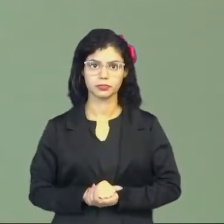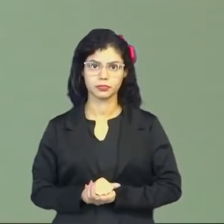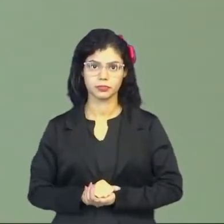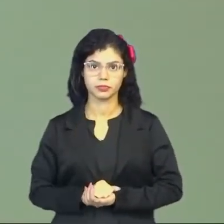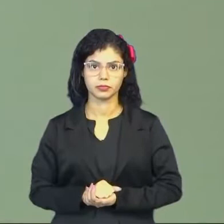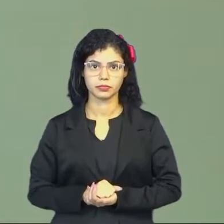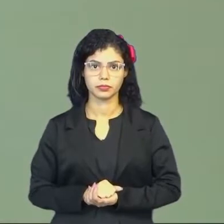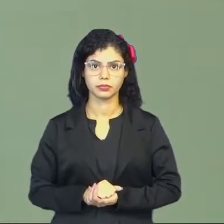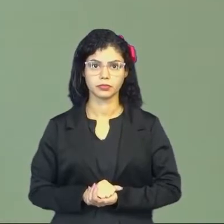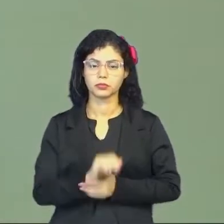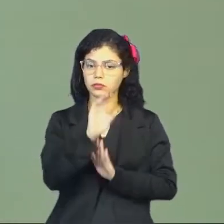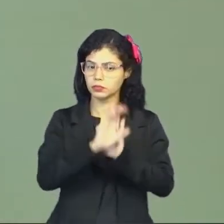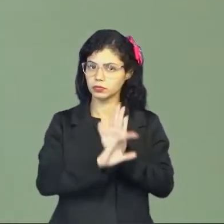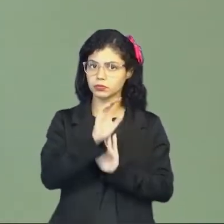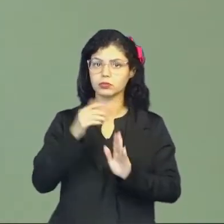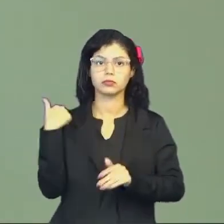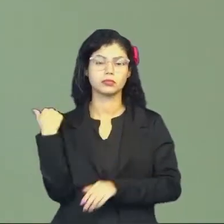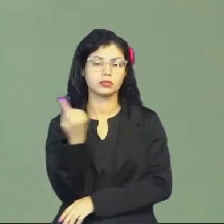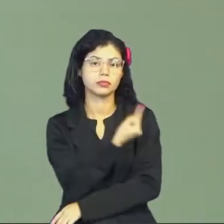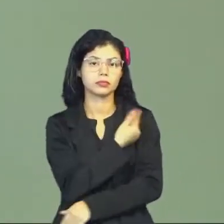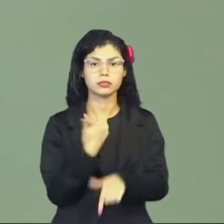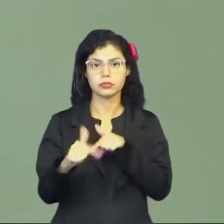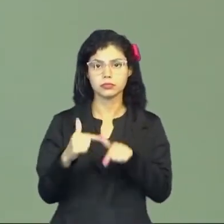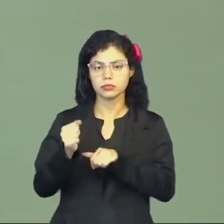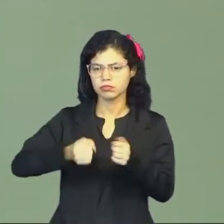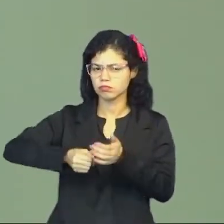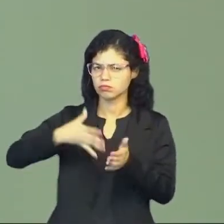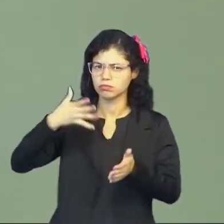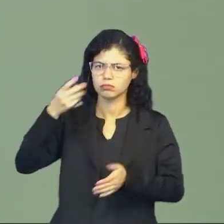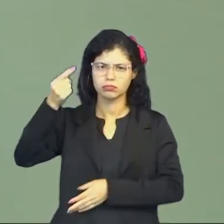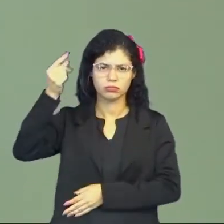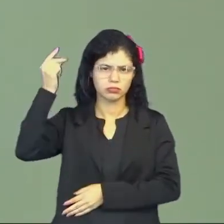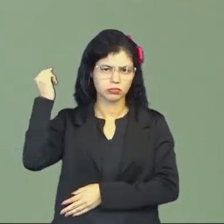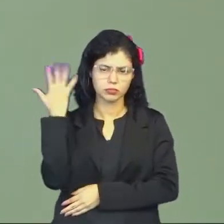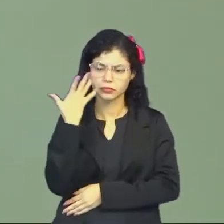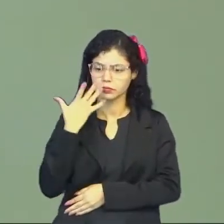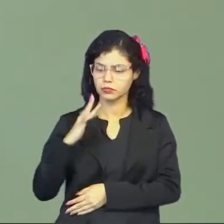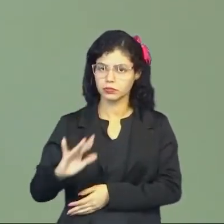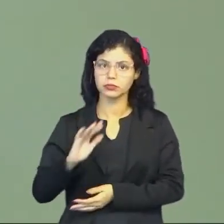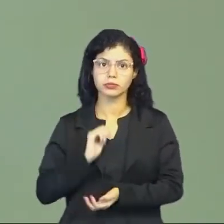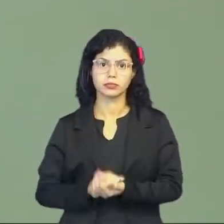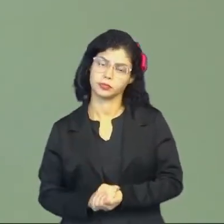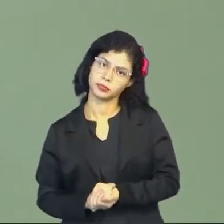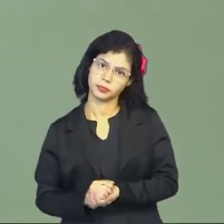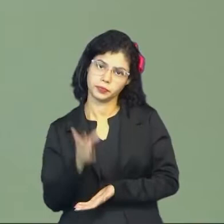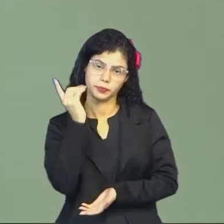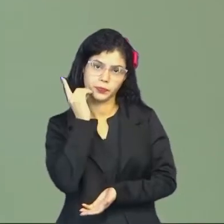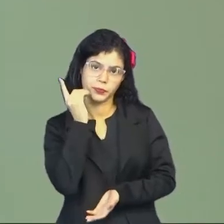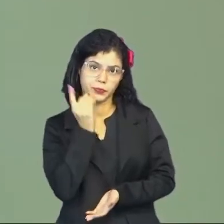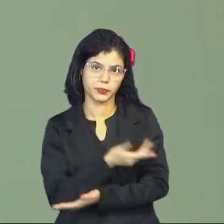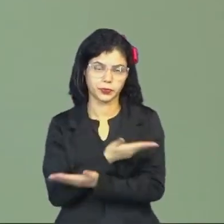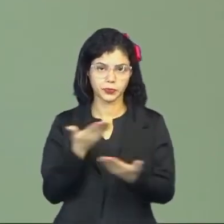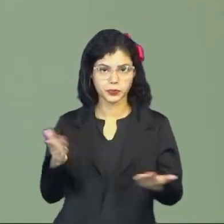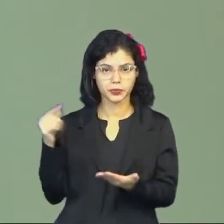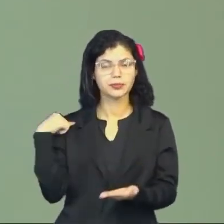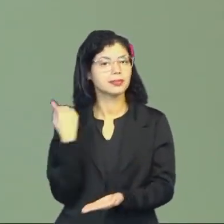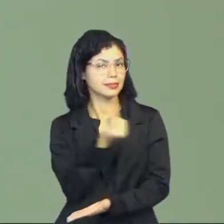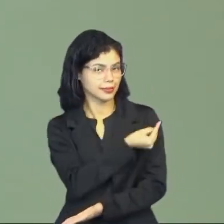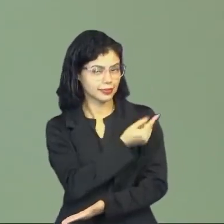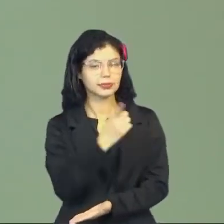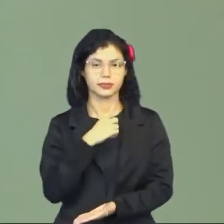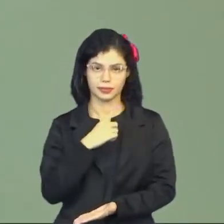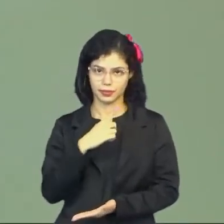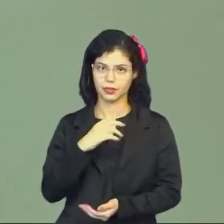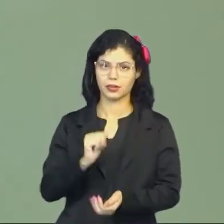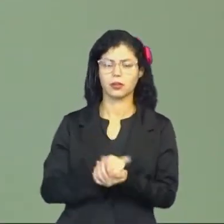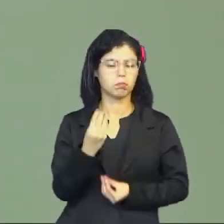Então, são conteúdos que a gente trabalha há muito tempo, desde criança, tá? No cotidiano da gente, a gente tem essa